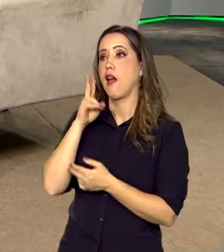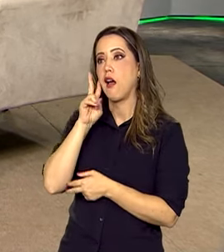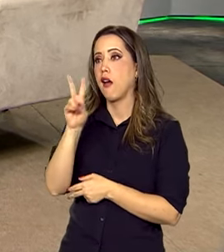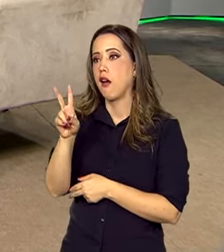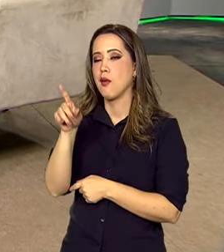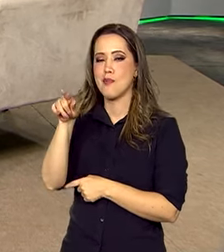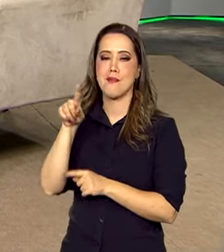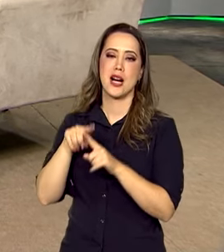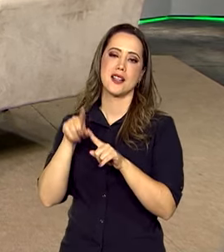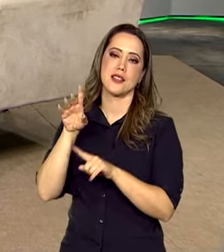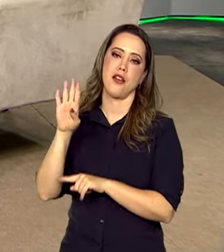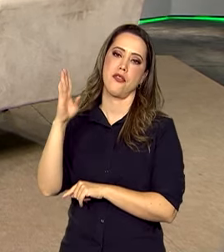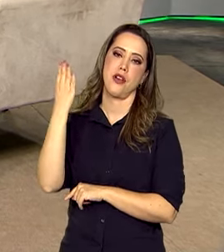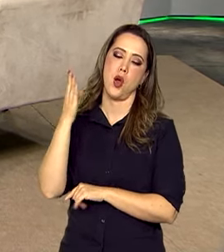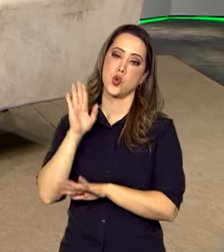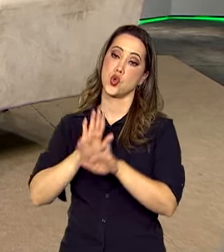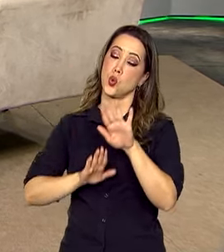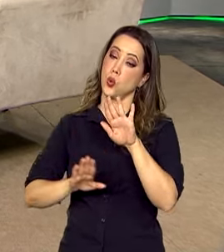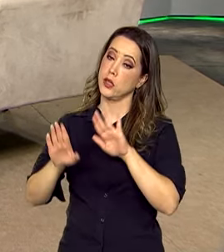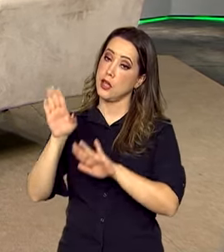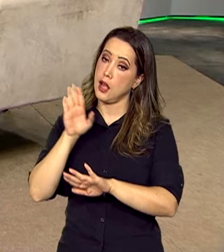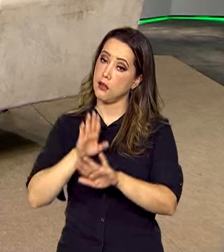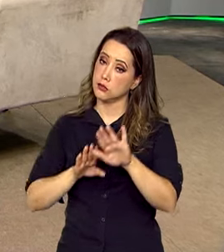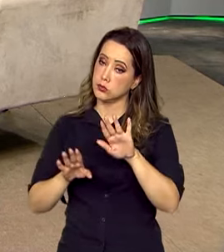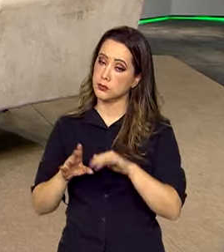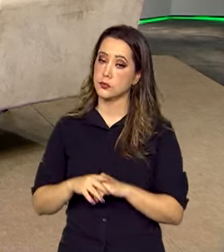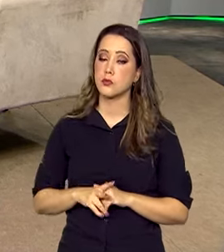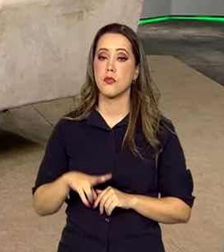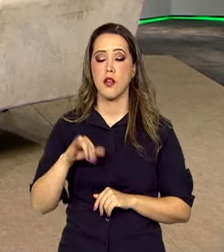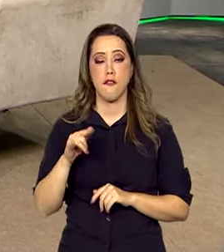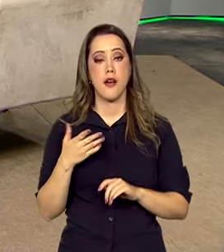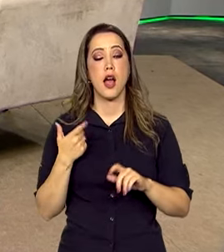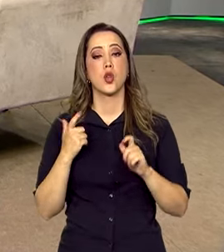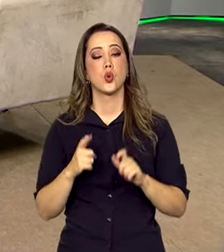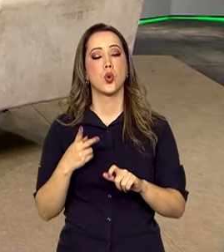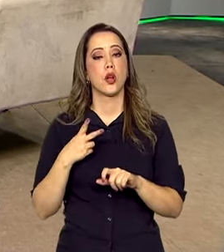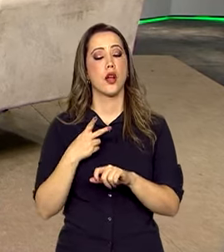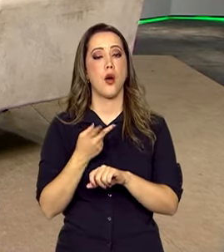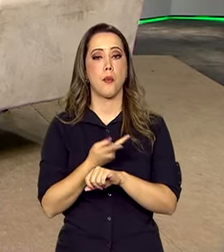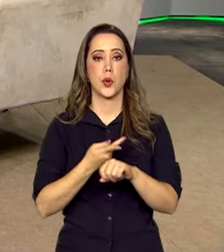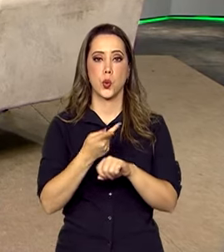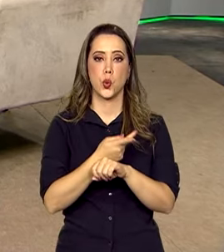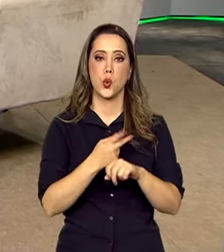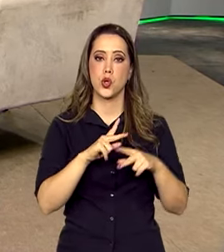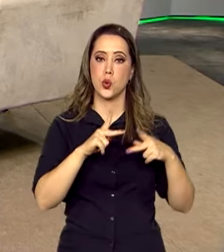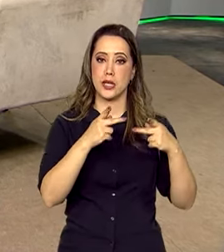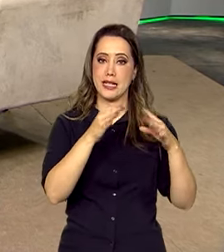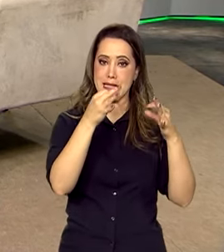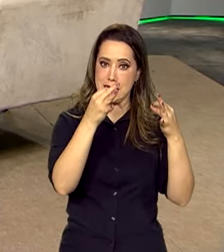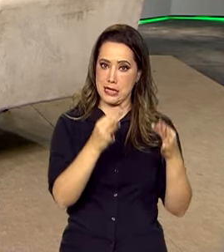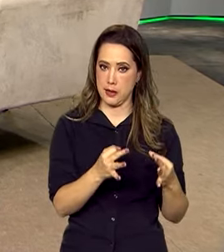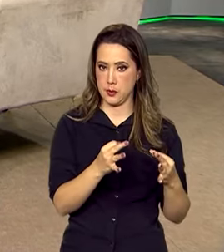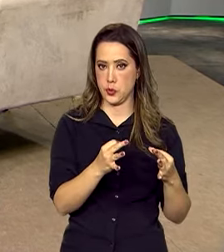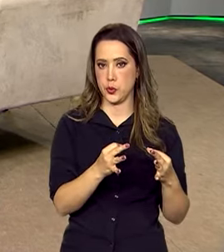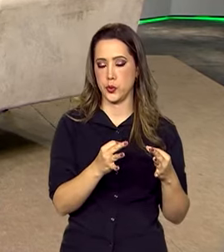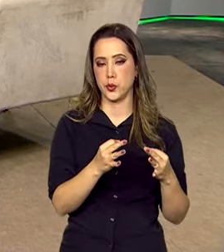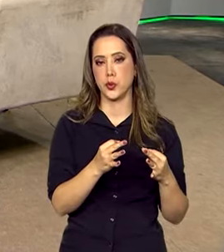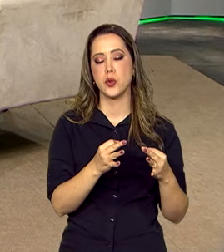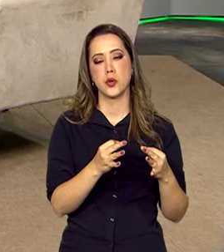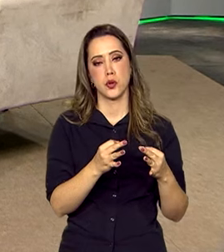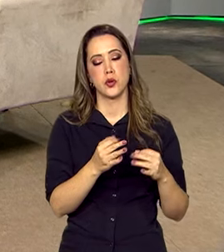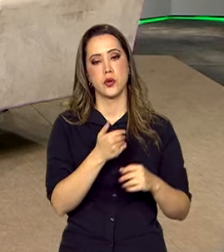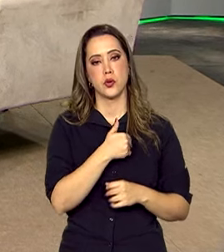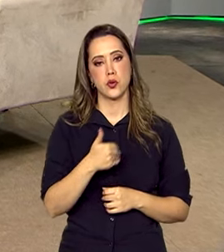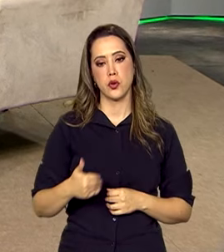Fazenda, ou do próprio programa desenrola. Então, vá diretamente. Não se deixe enganar por isso. O governo, repito,